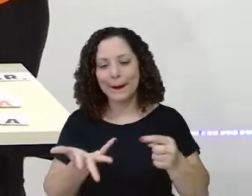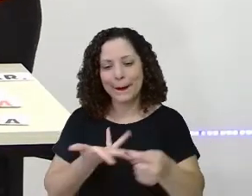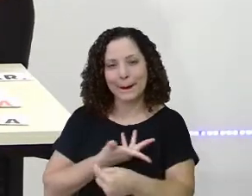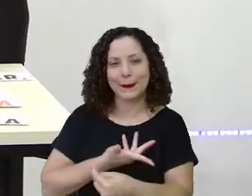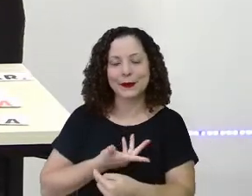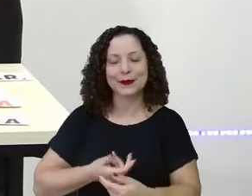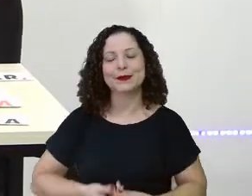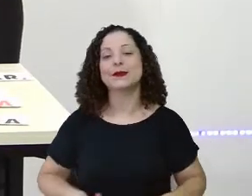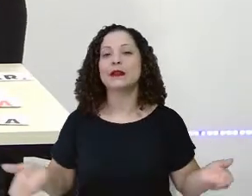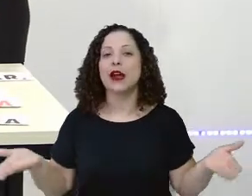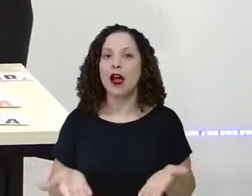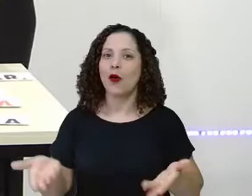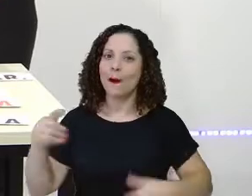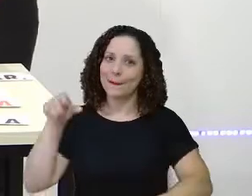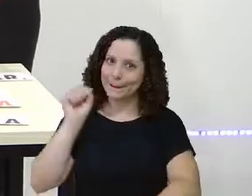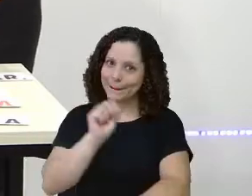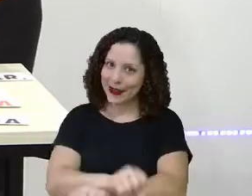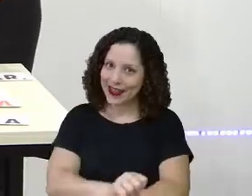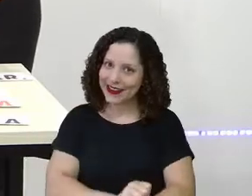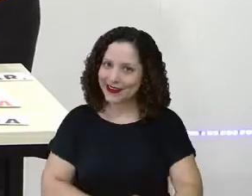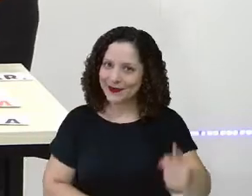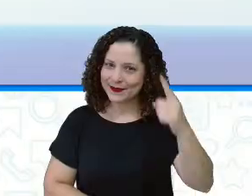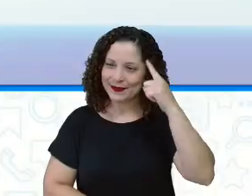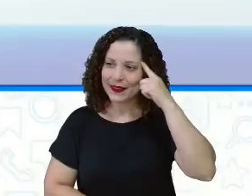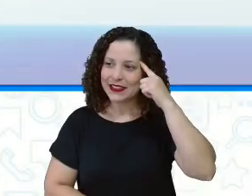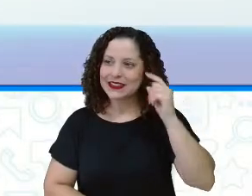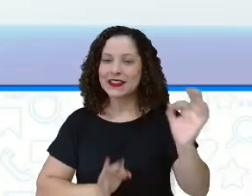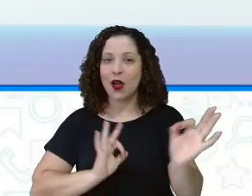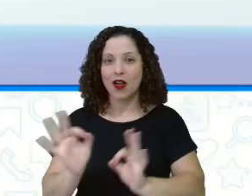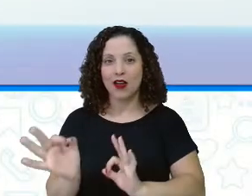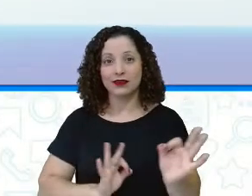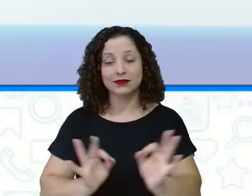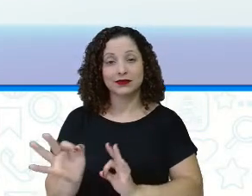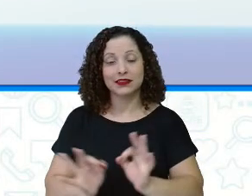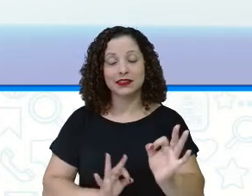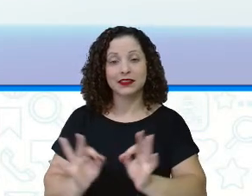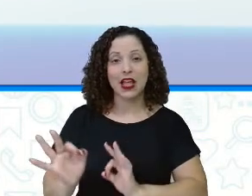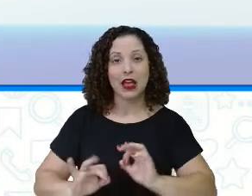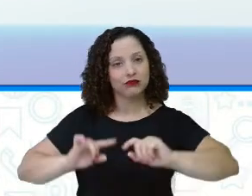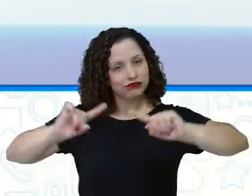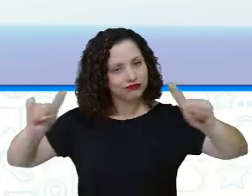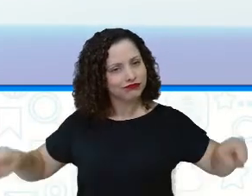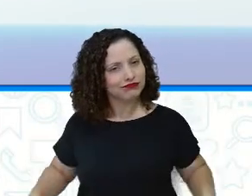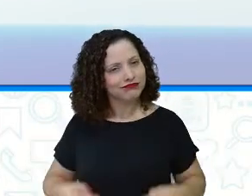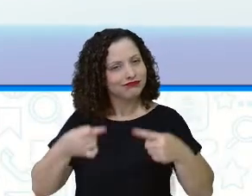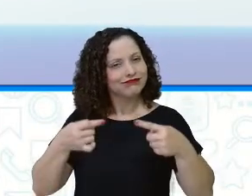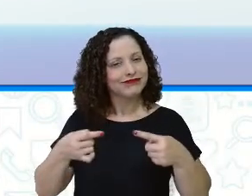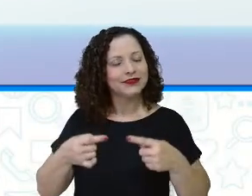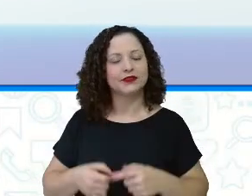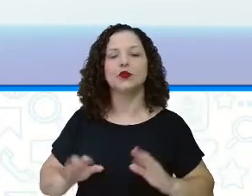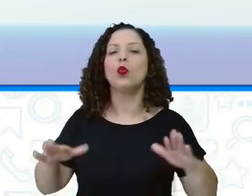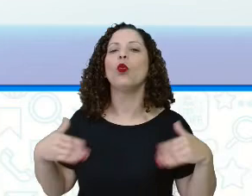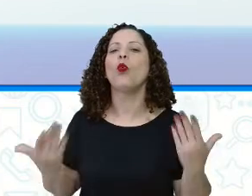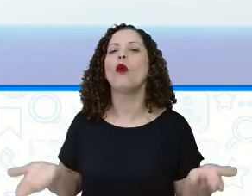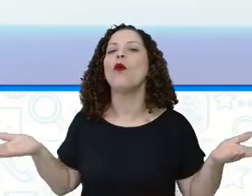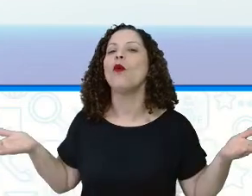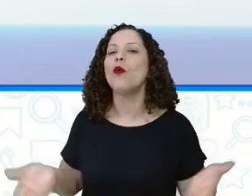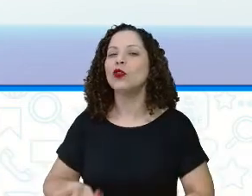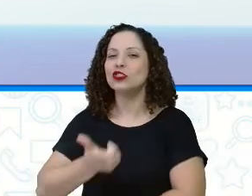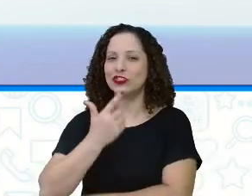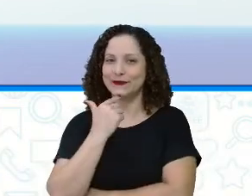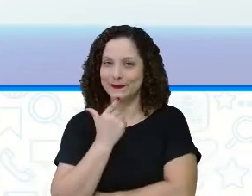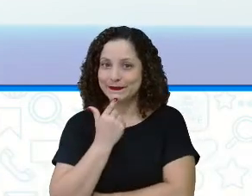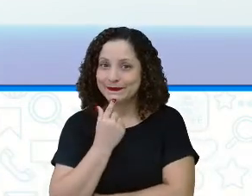Agora, pare, pense, pegue o seu material para fazer o desafio de hoje! Qual será o desafio de hoje,